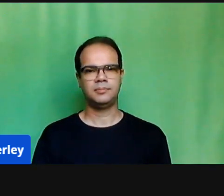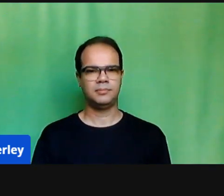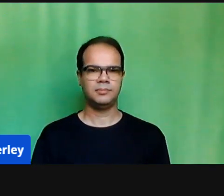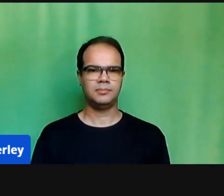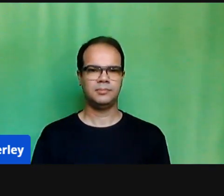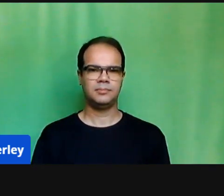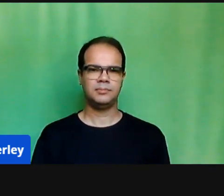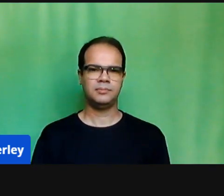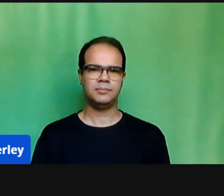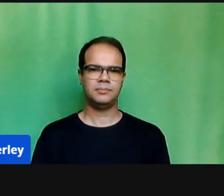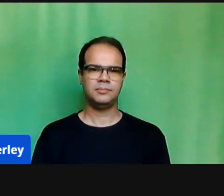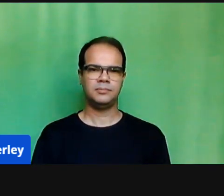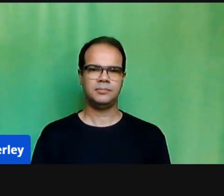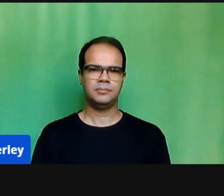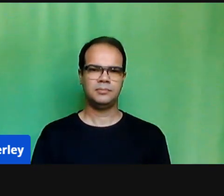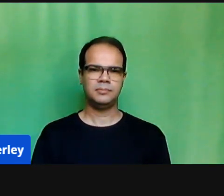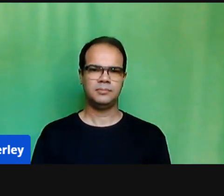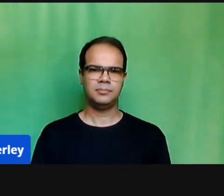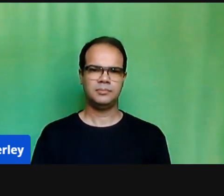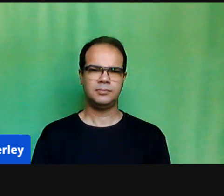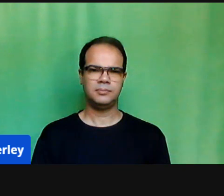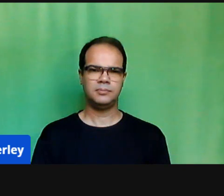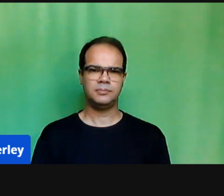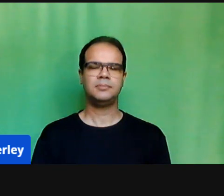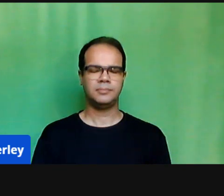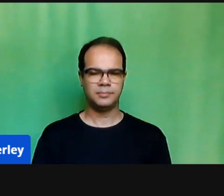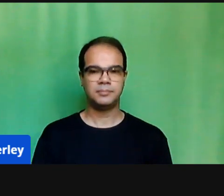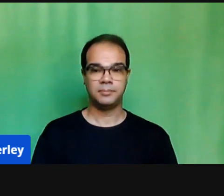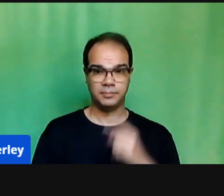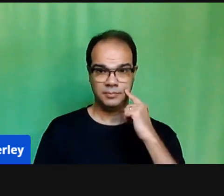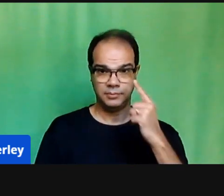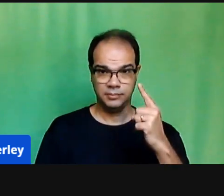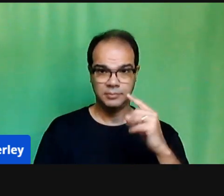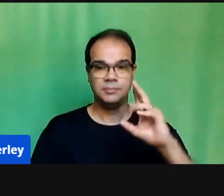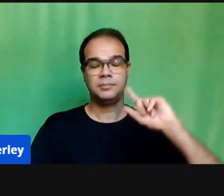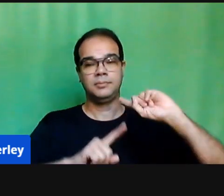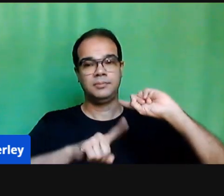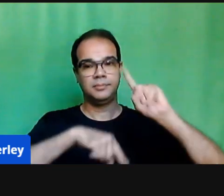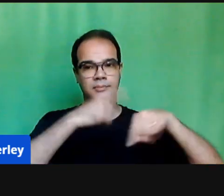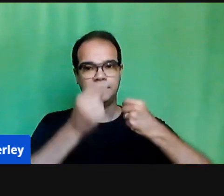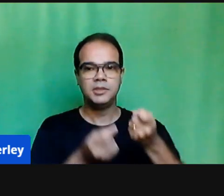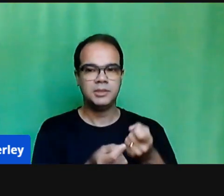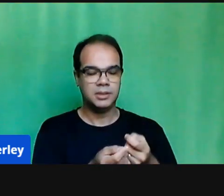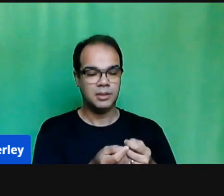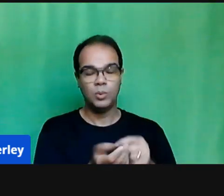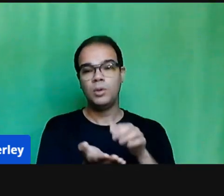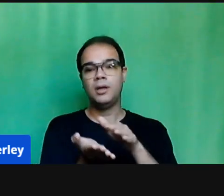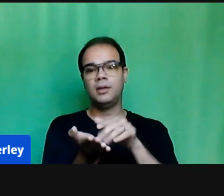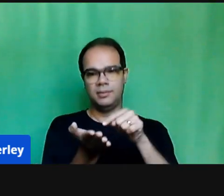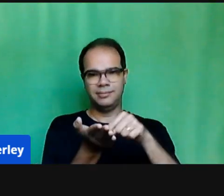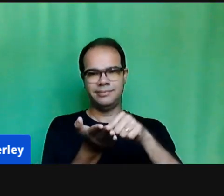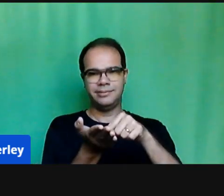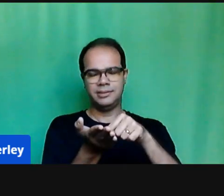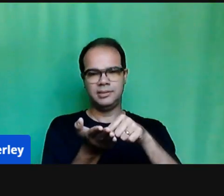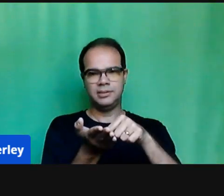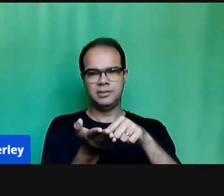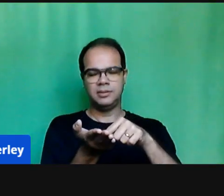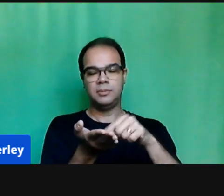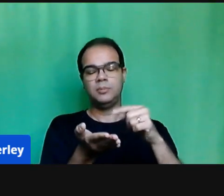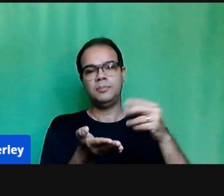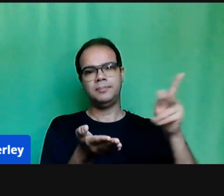não tem mais nenhum risco, nós trabalhamos esse processo de correção dos professores. aí é produzida uma planilha